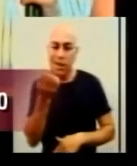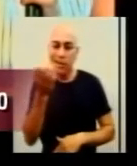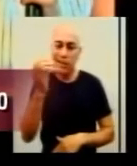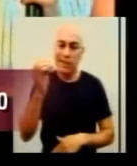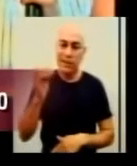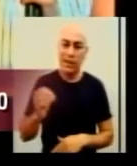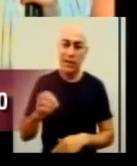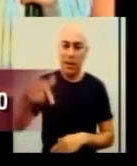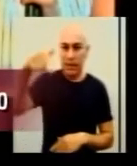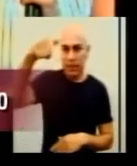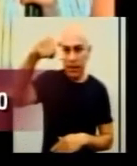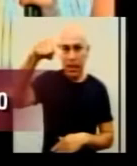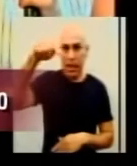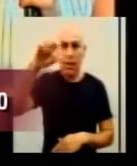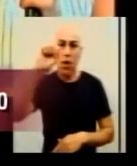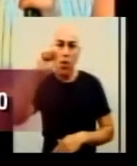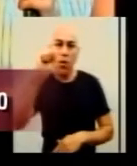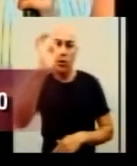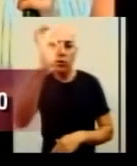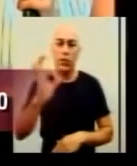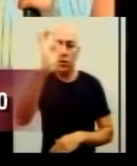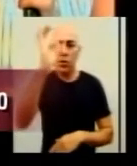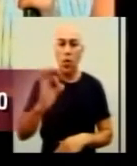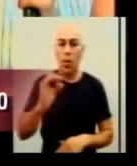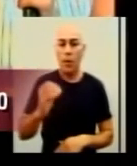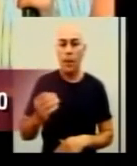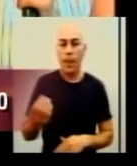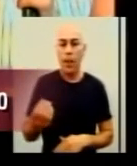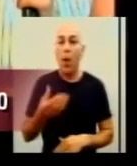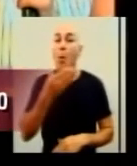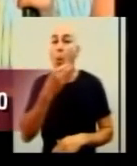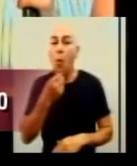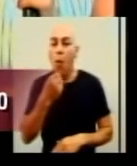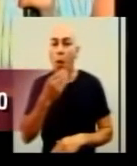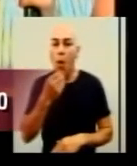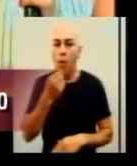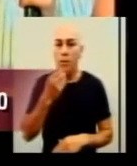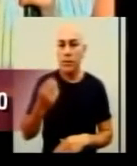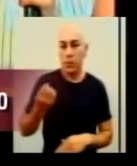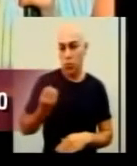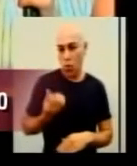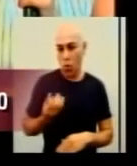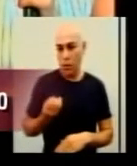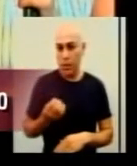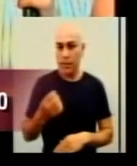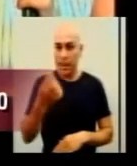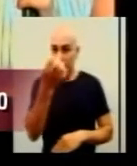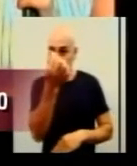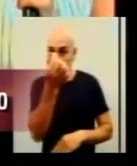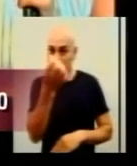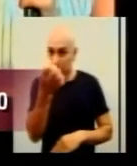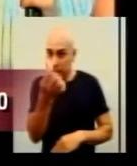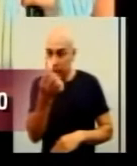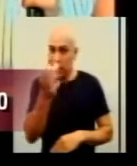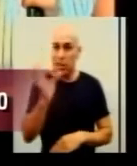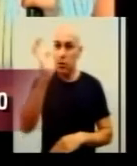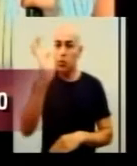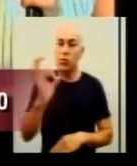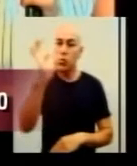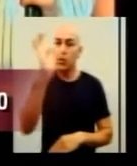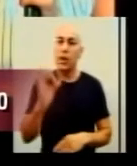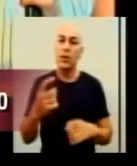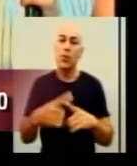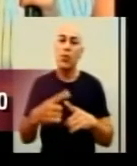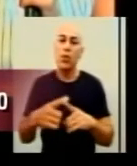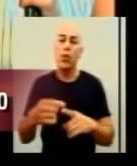78% dos óbitos. E nos casos masculinos, isso cai para 66%. Por quê?